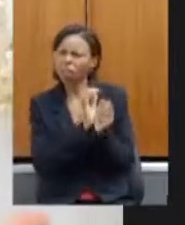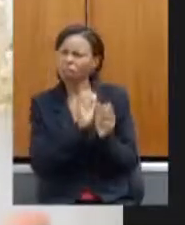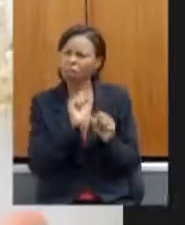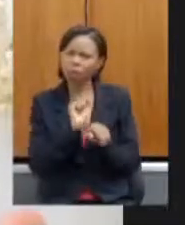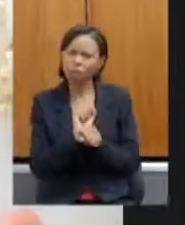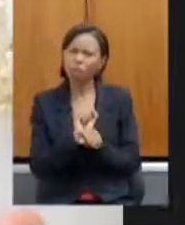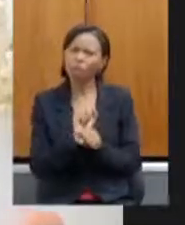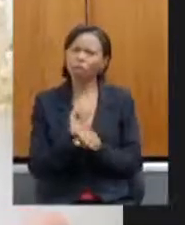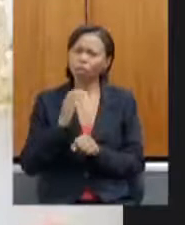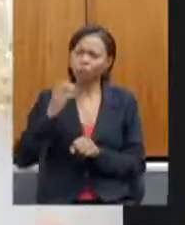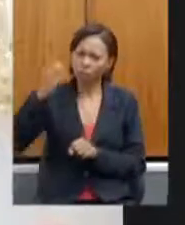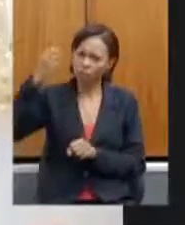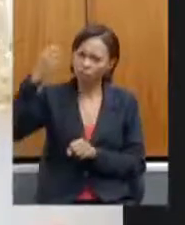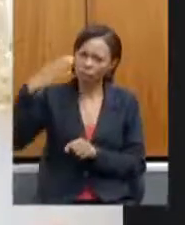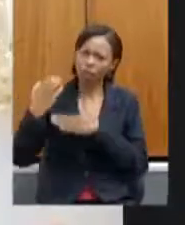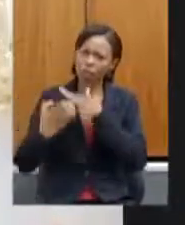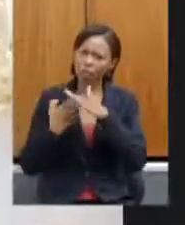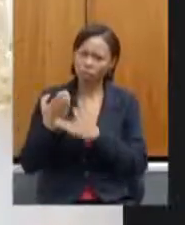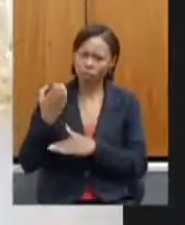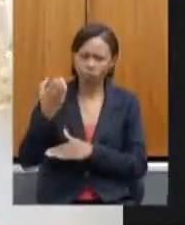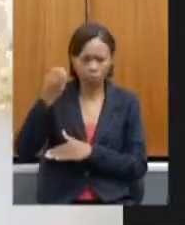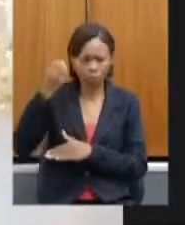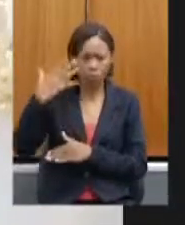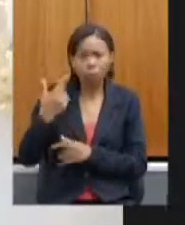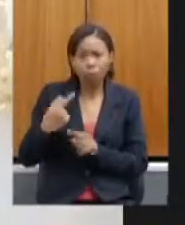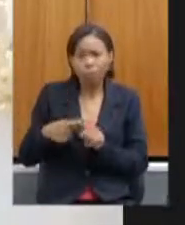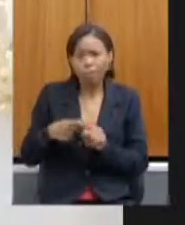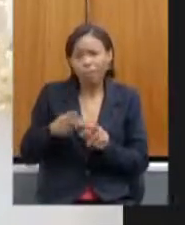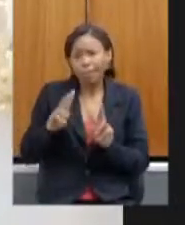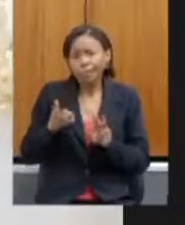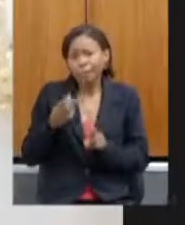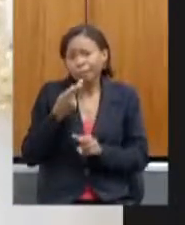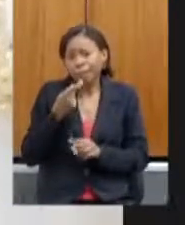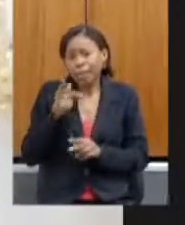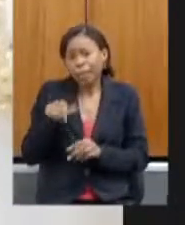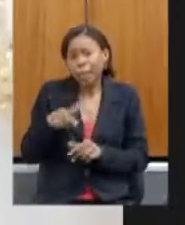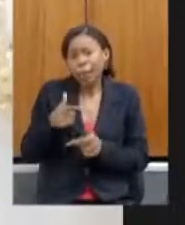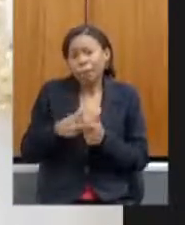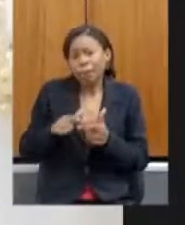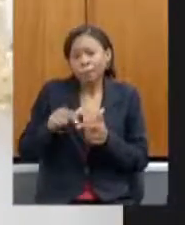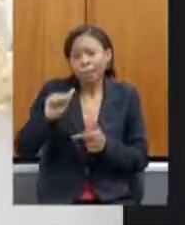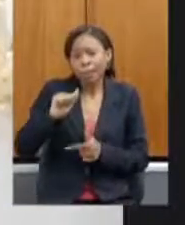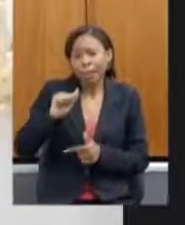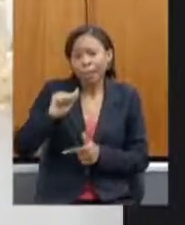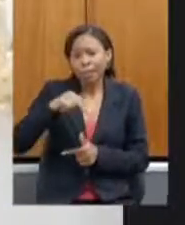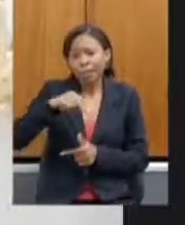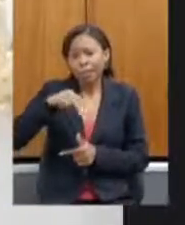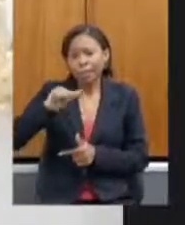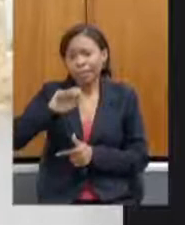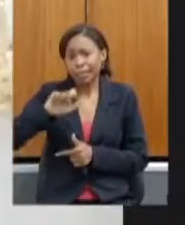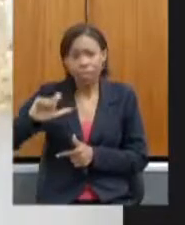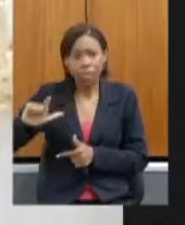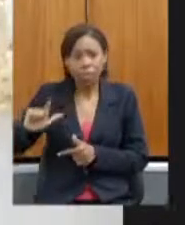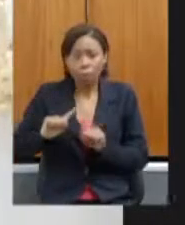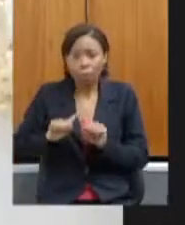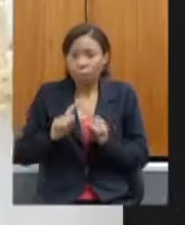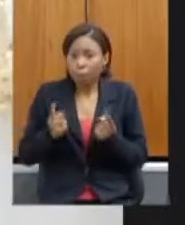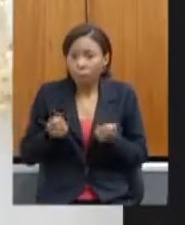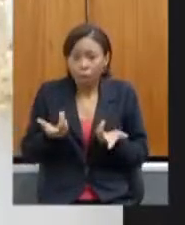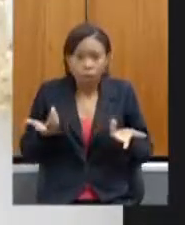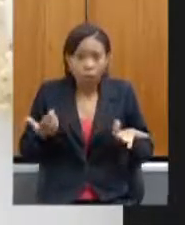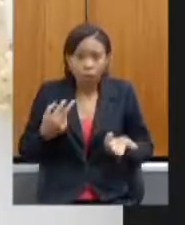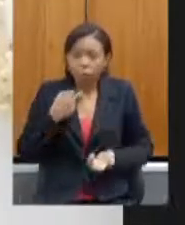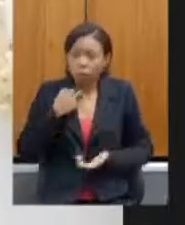sempre eles argumentam que o problema é da ANEL, mas não dá para, não podemos ter uma companhia que o problema